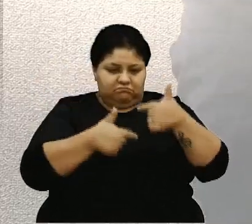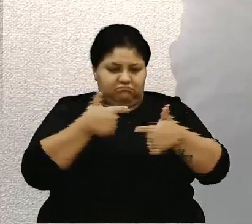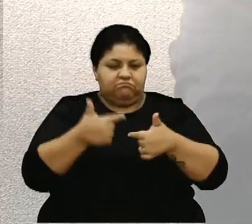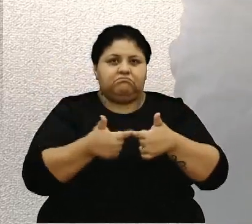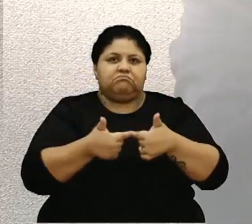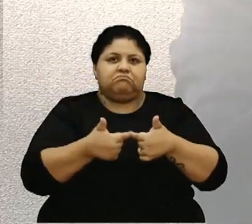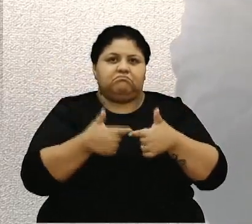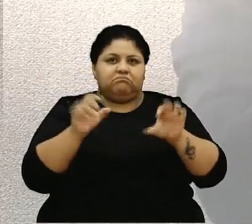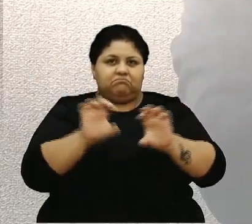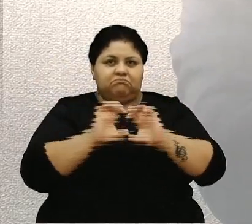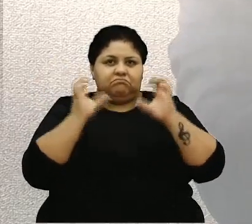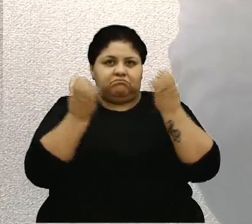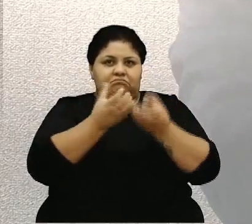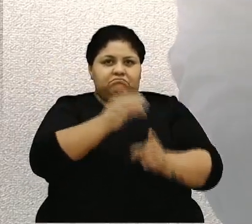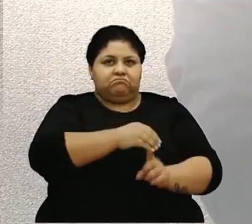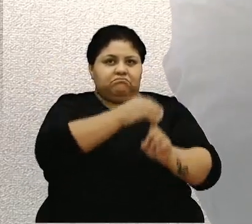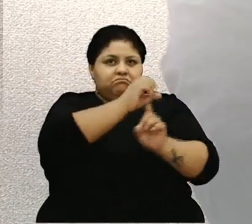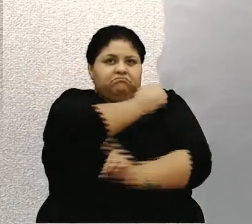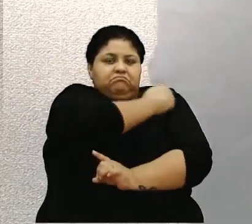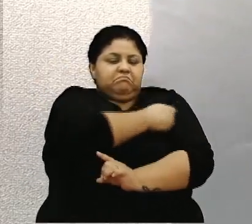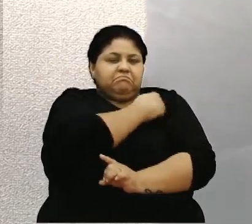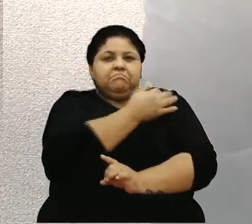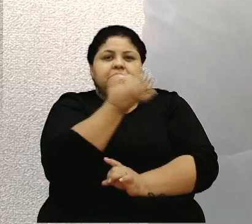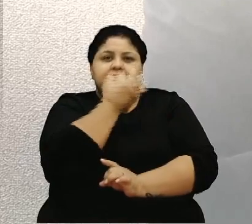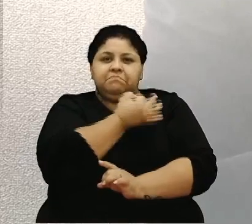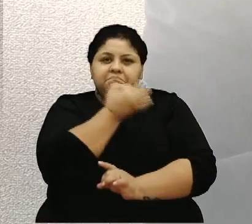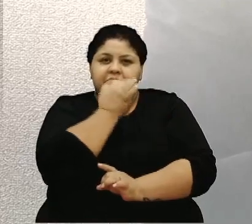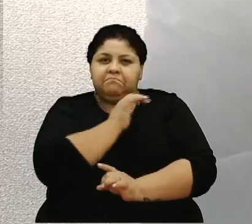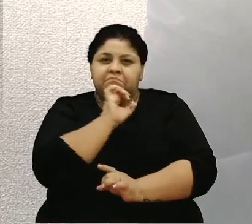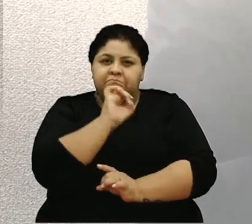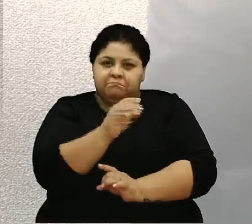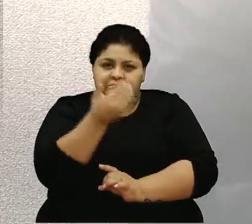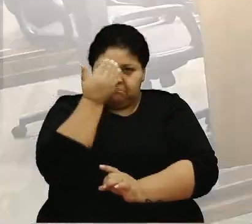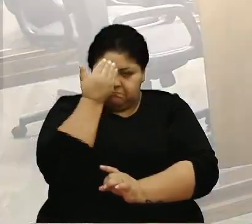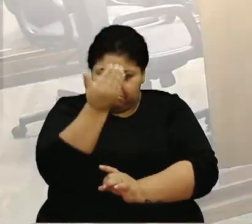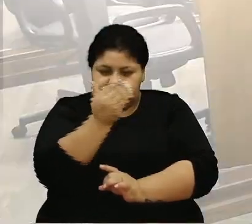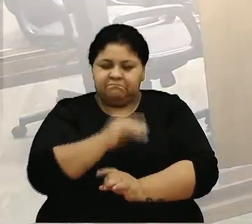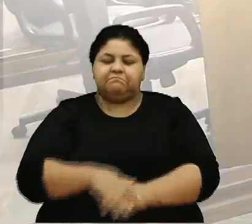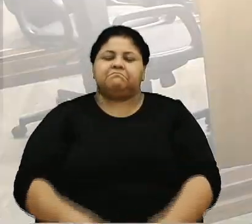nossa comunidade, principalmente aos alunos de Caxias do Sul. Era isso, presidente. Obrigado.